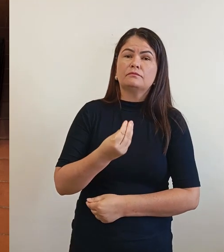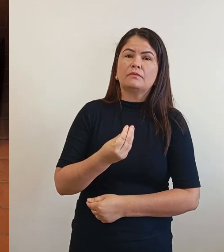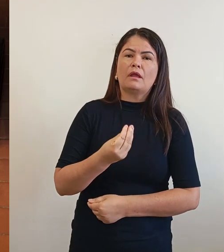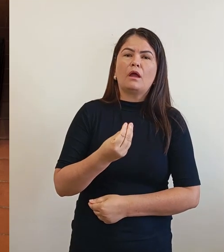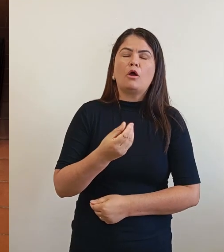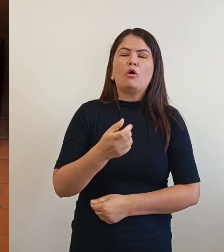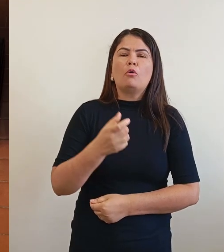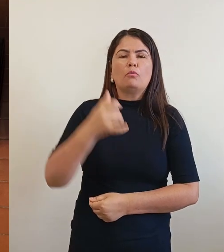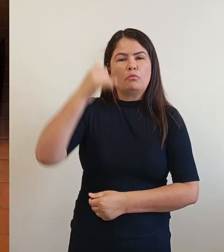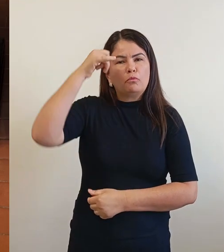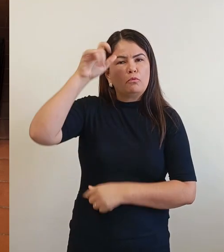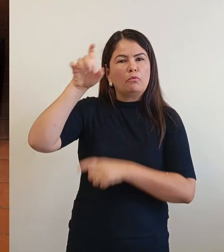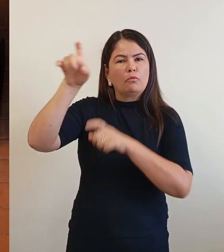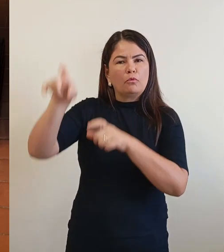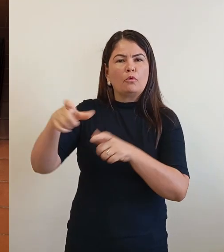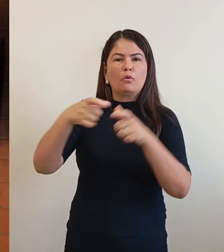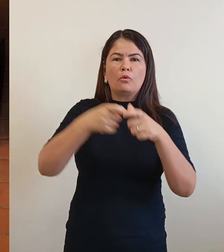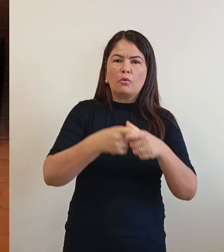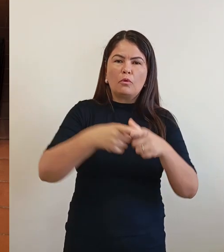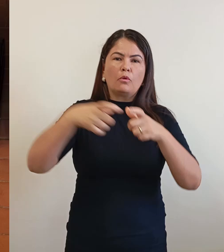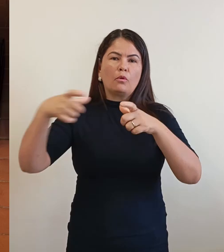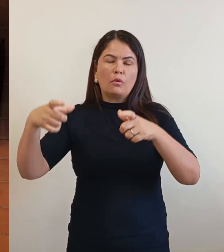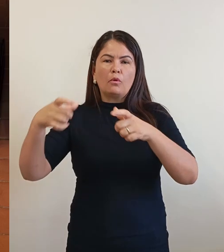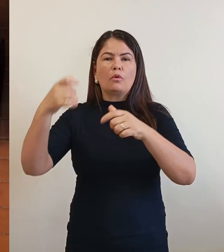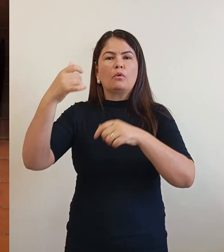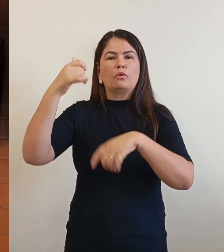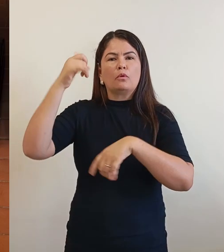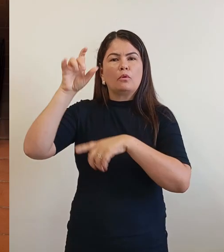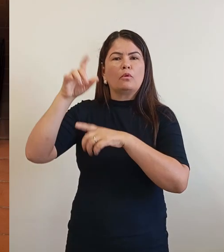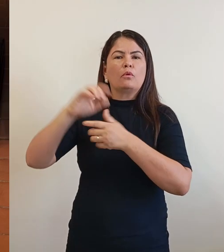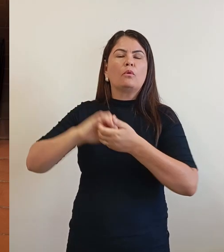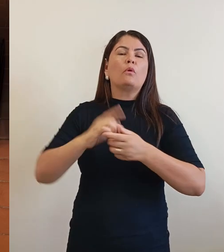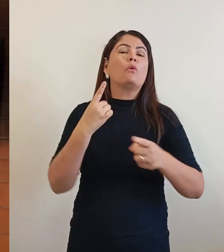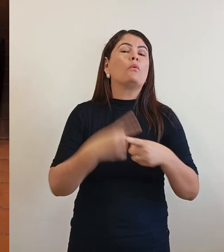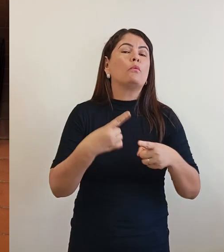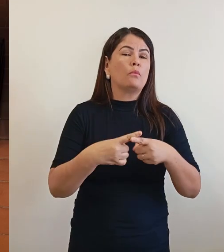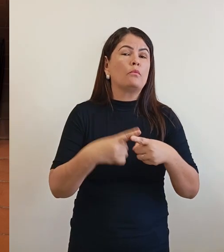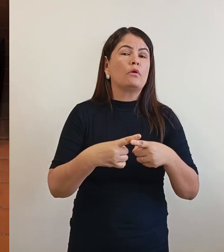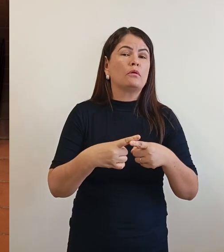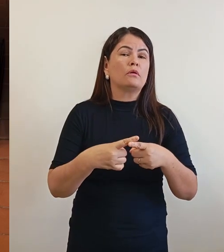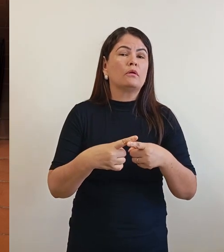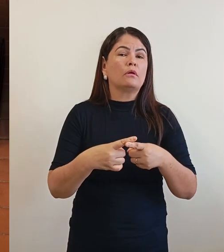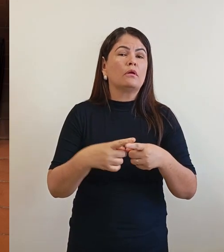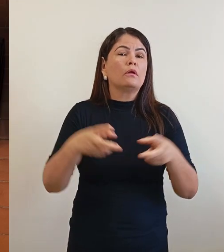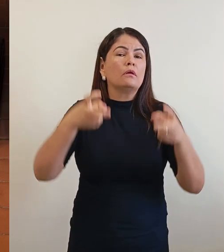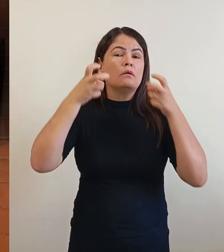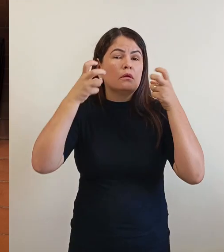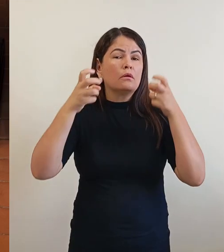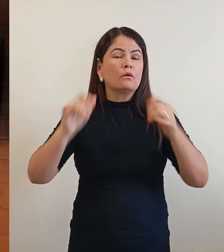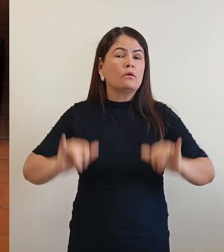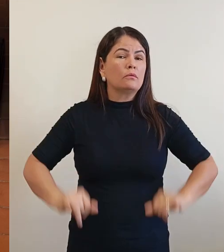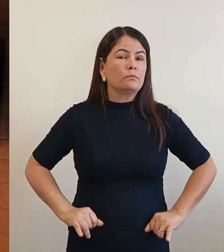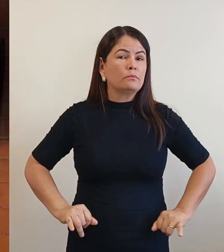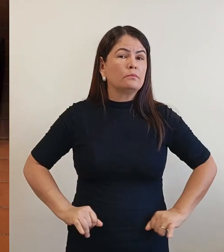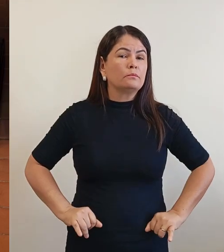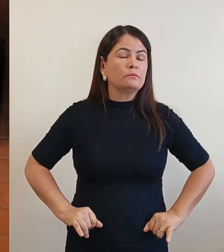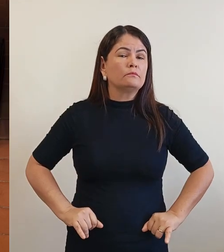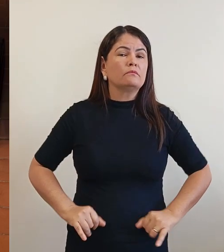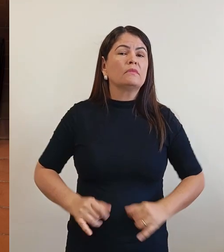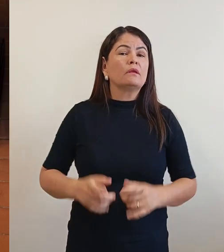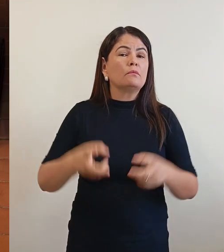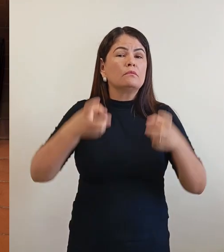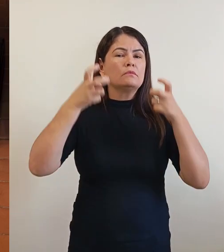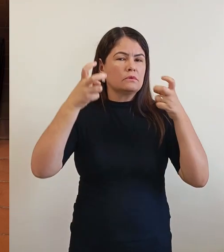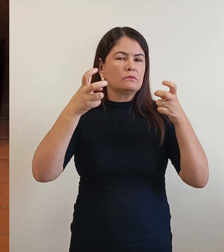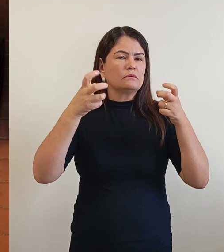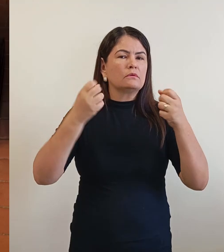Porque a gente vê o sofrimento dessas pessoas. Eu vejo os carros deles batendo rodas